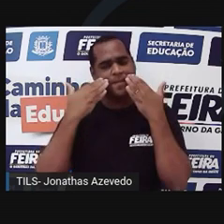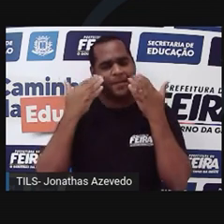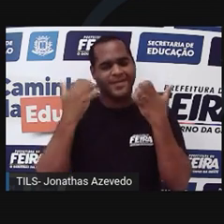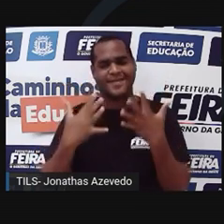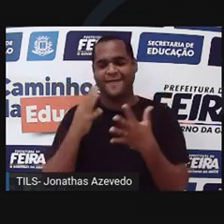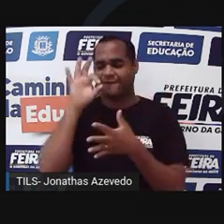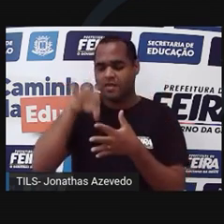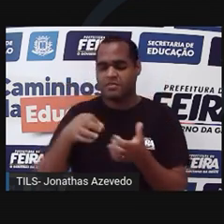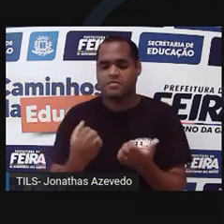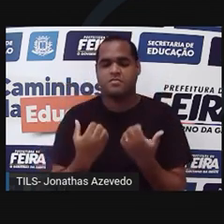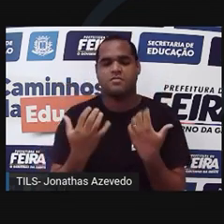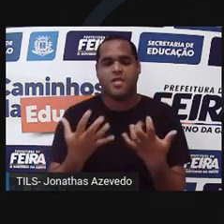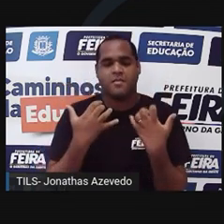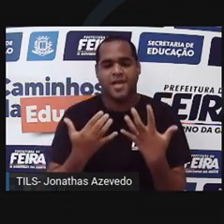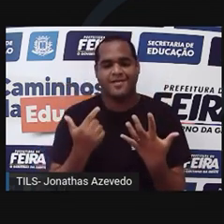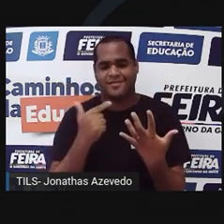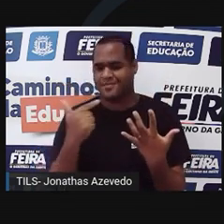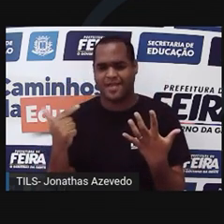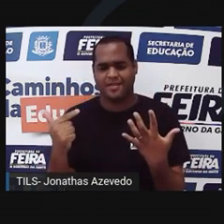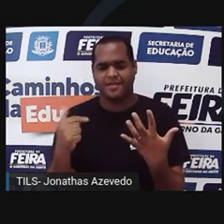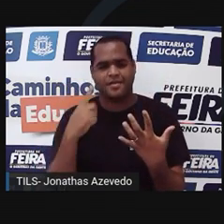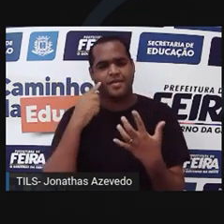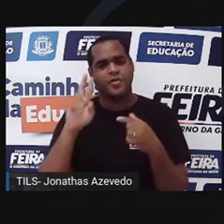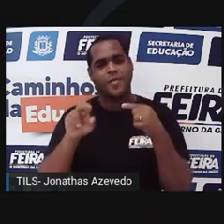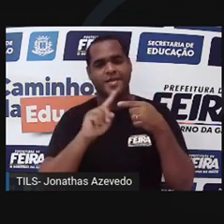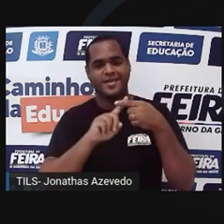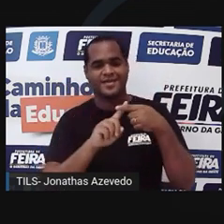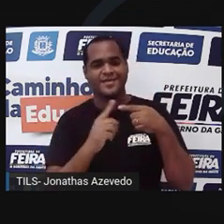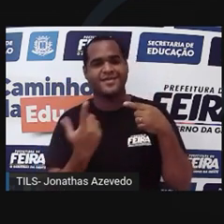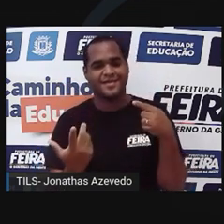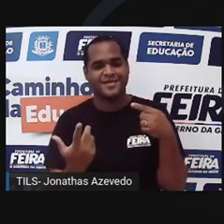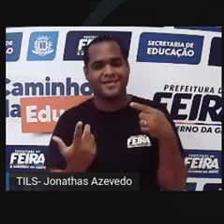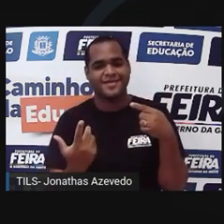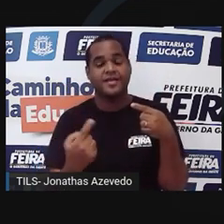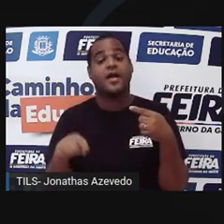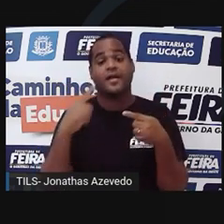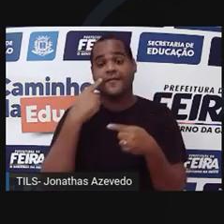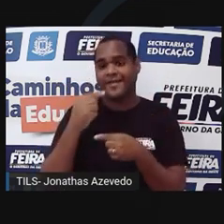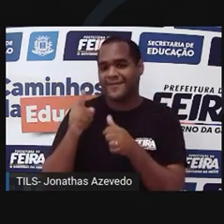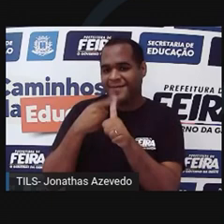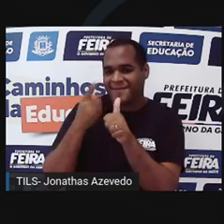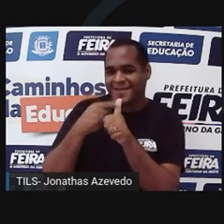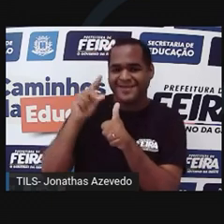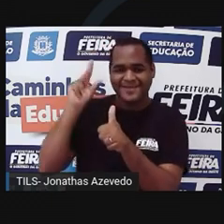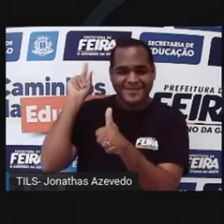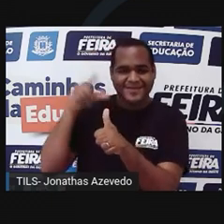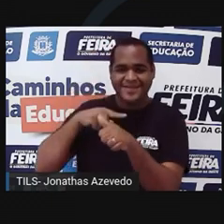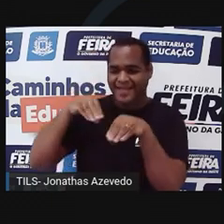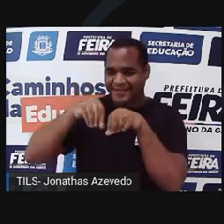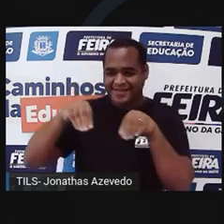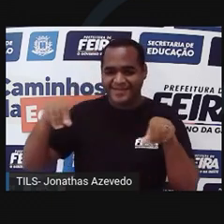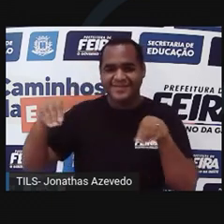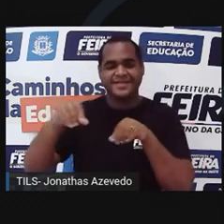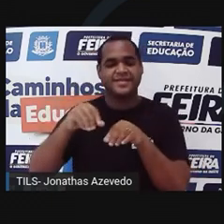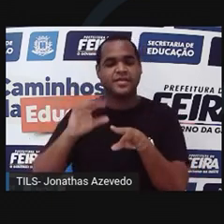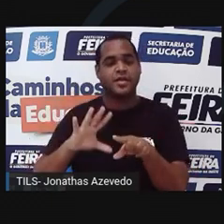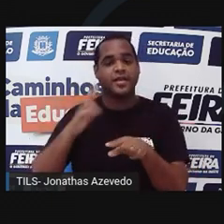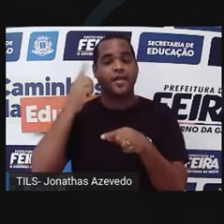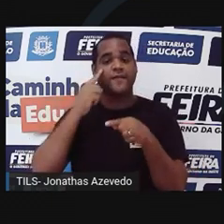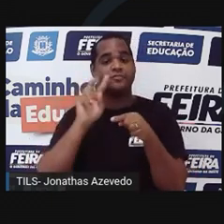sementes, são chamadas de criptógamas. As primeiras plantas a surgir no ambiente terrestre são as